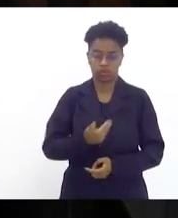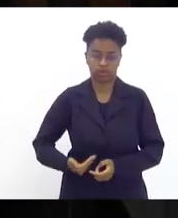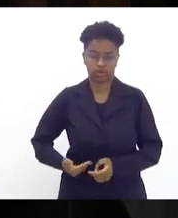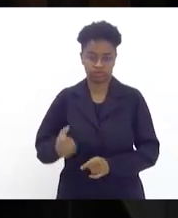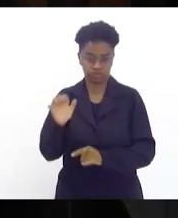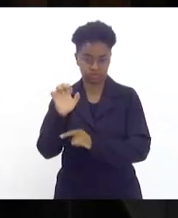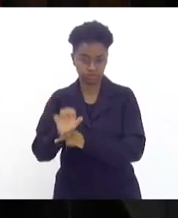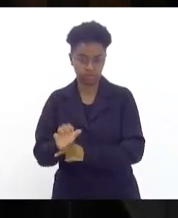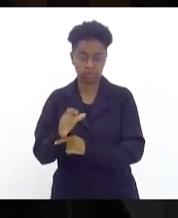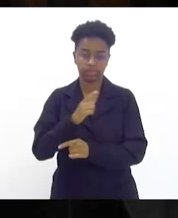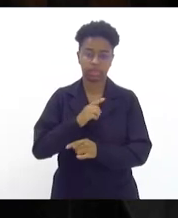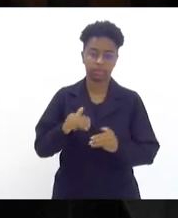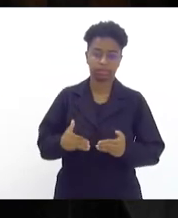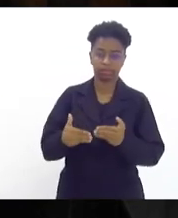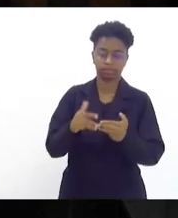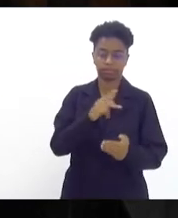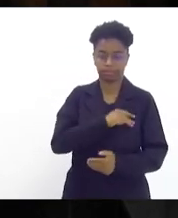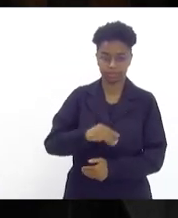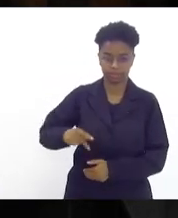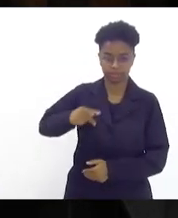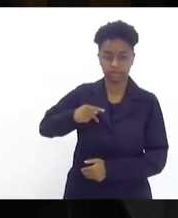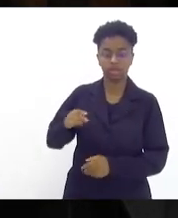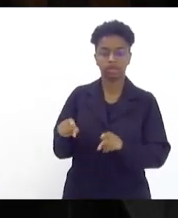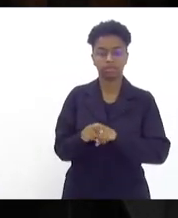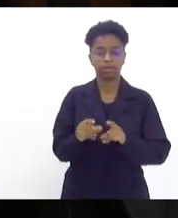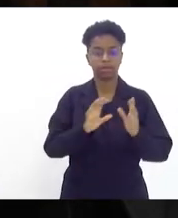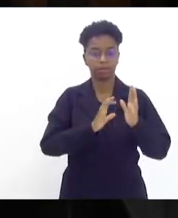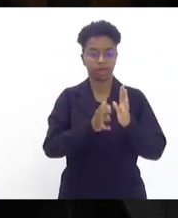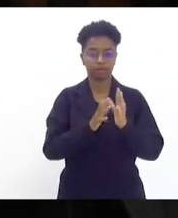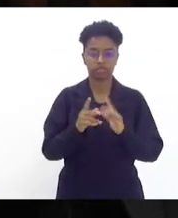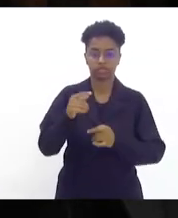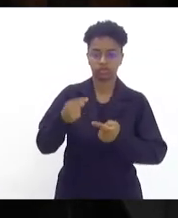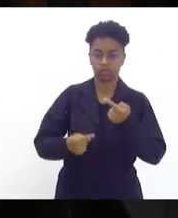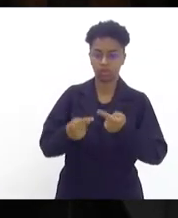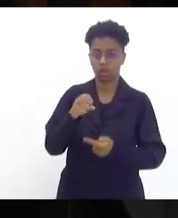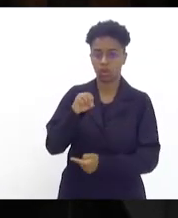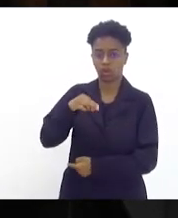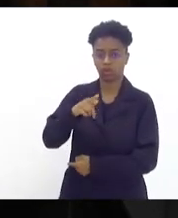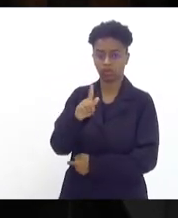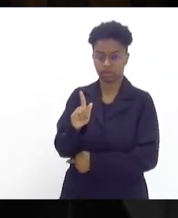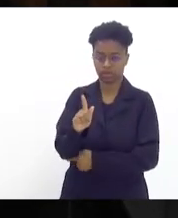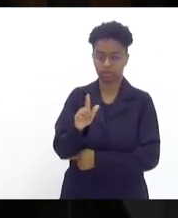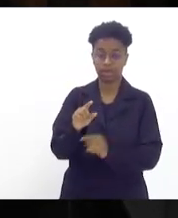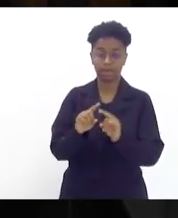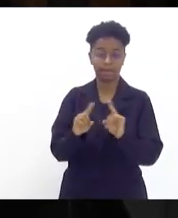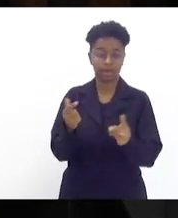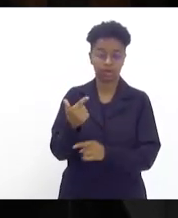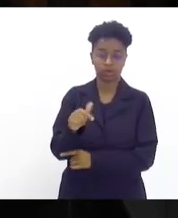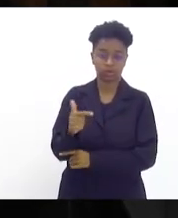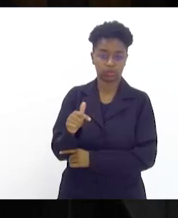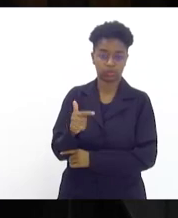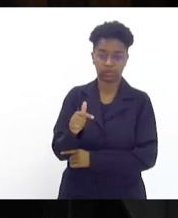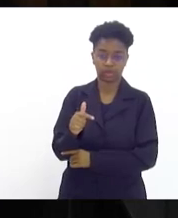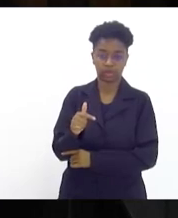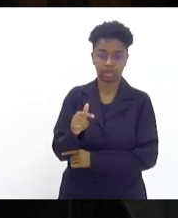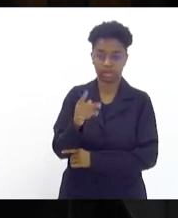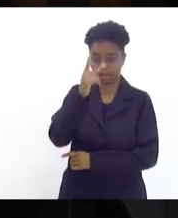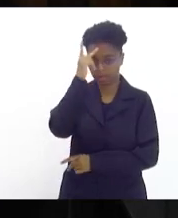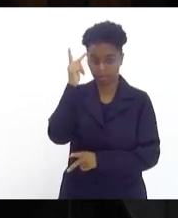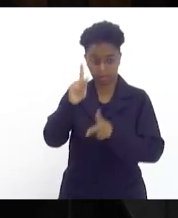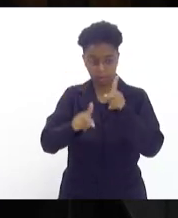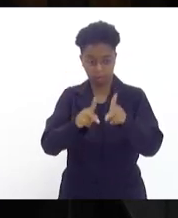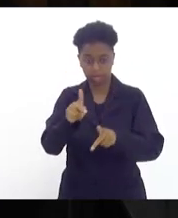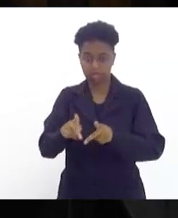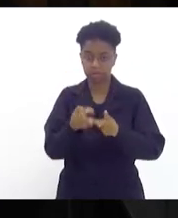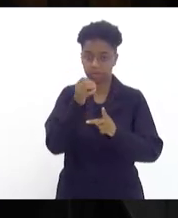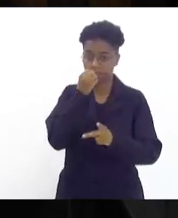Janeiro, o Ministério Público, Partido Político, ONG, mas não está o cidadão de bem